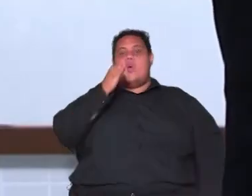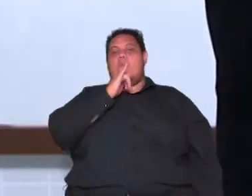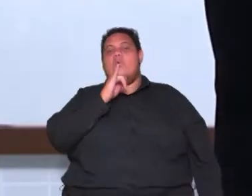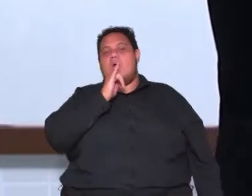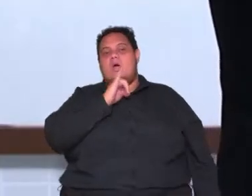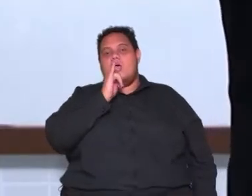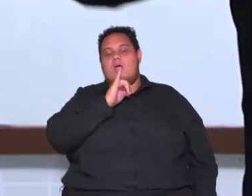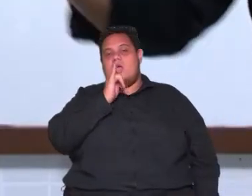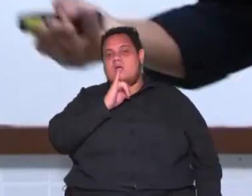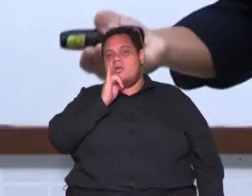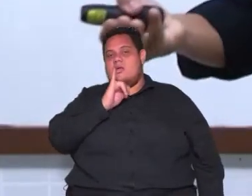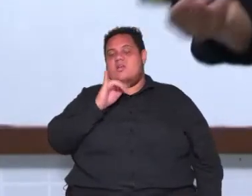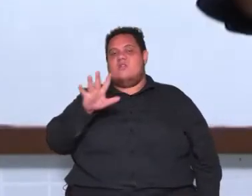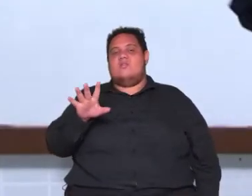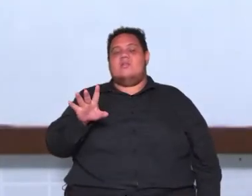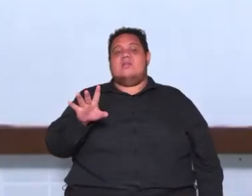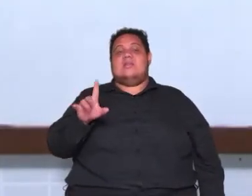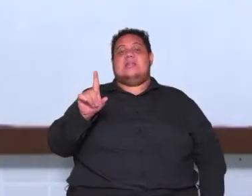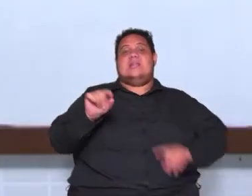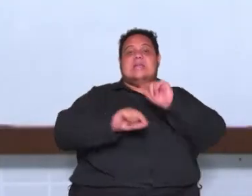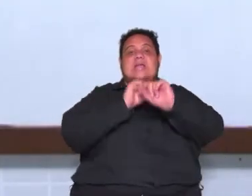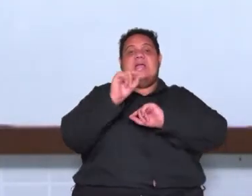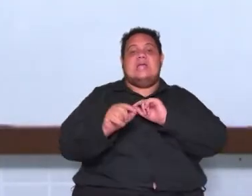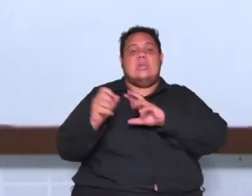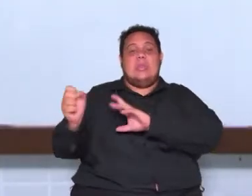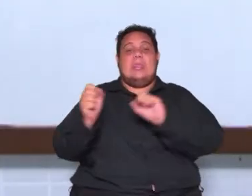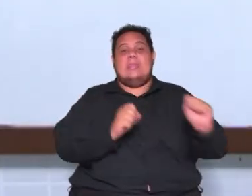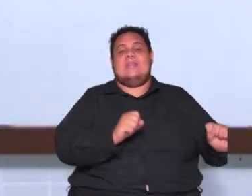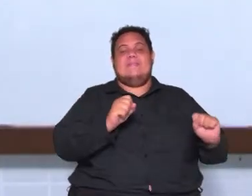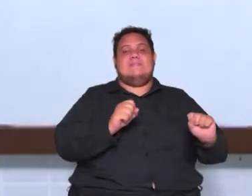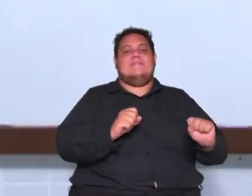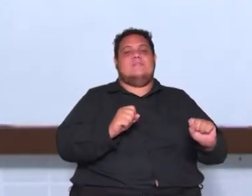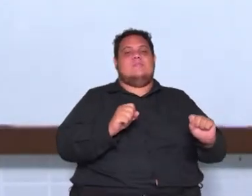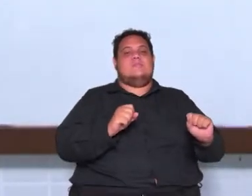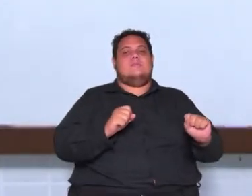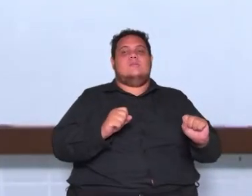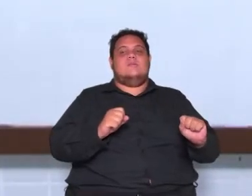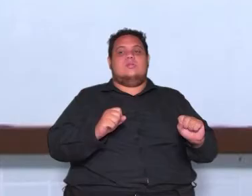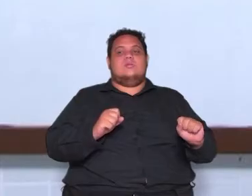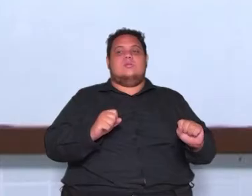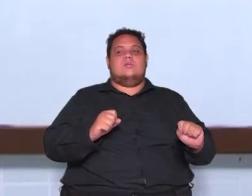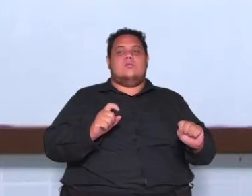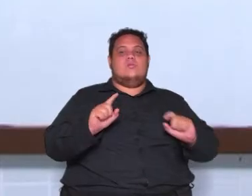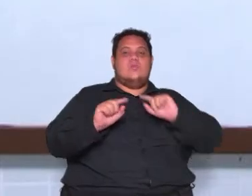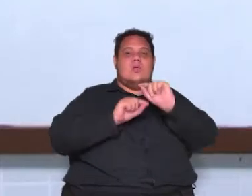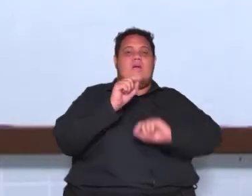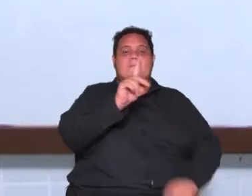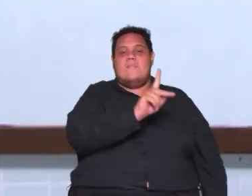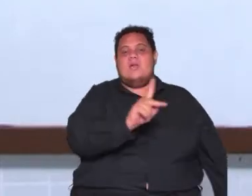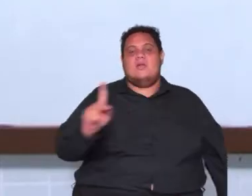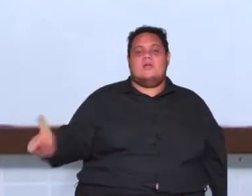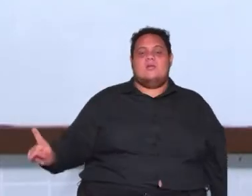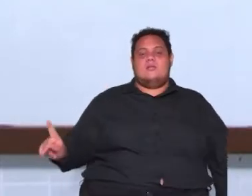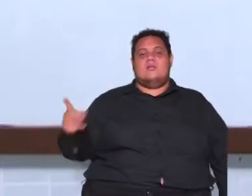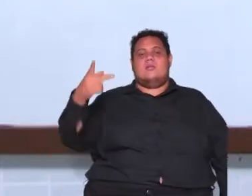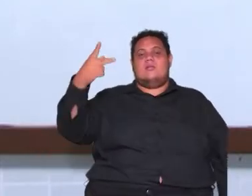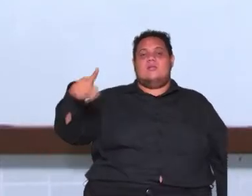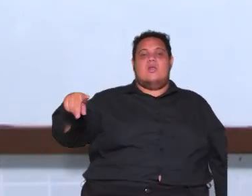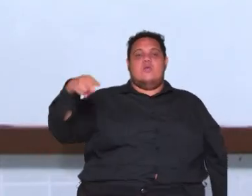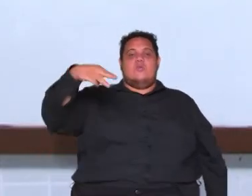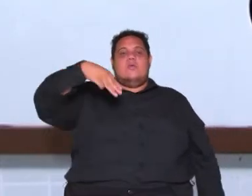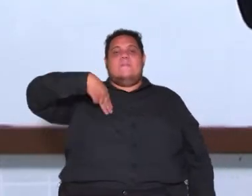esfera federal quem exerce o poder executivo o presidente e seus ministros